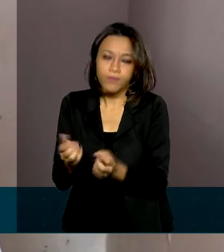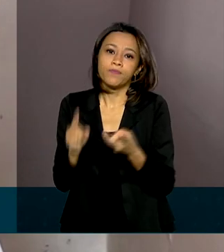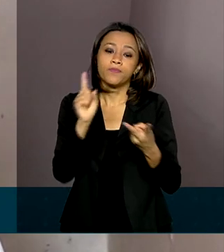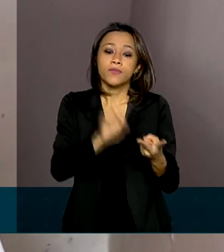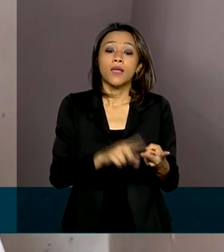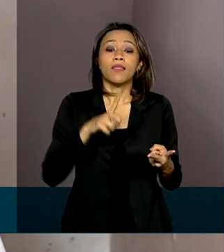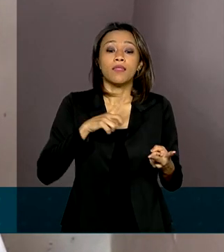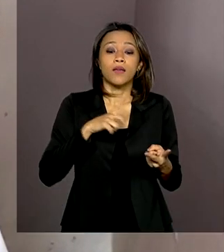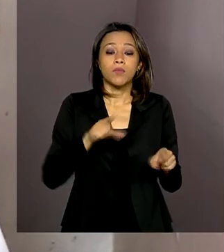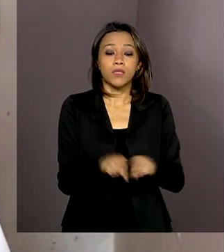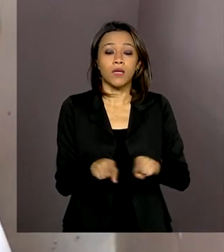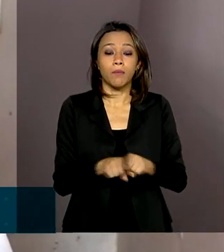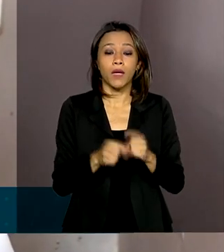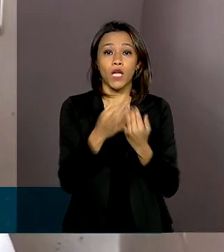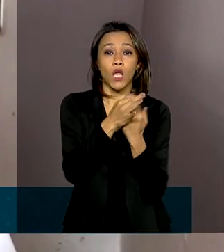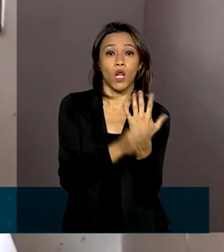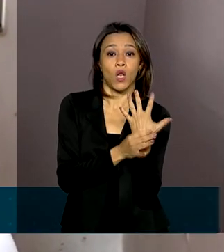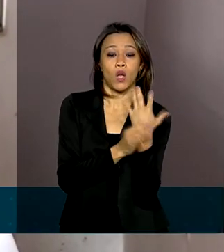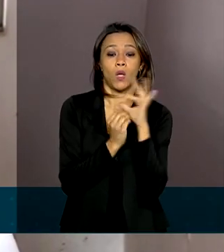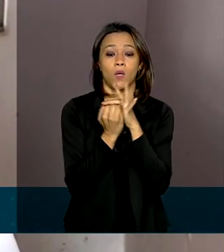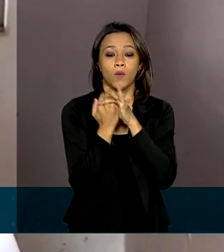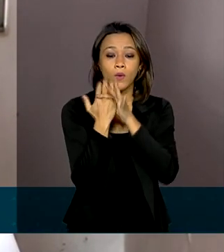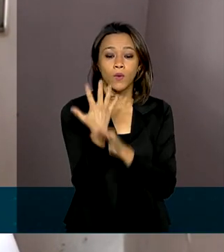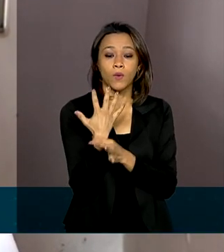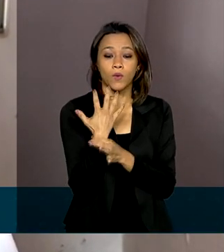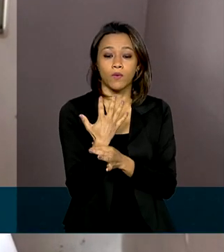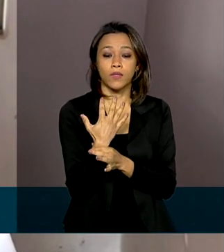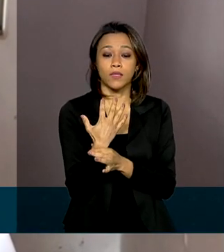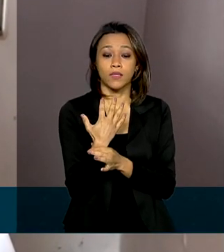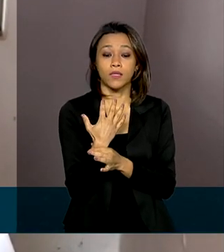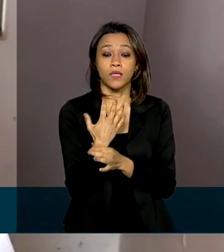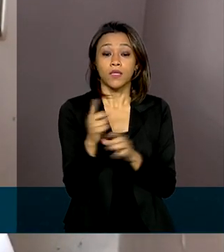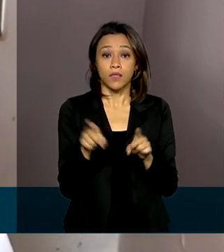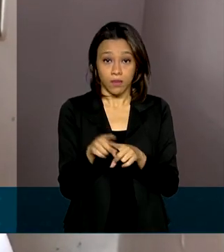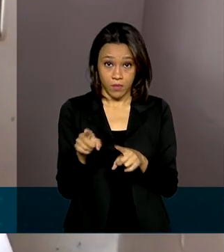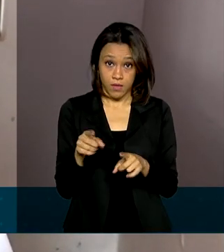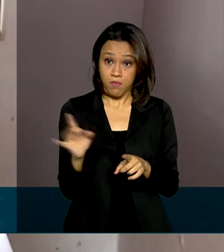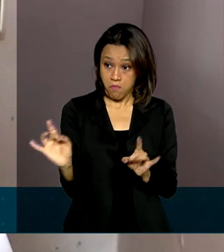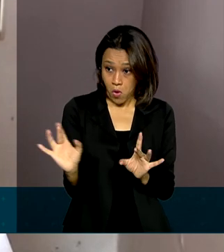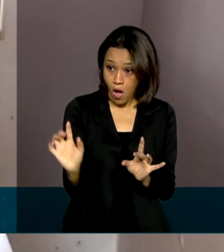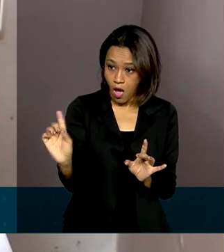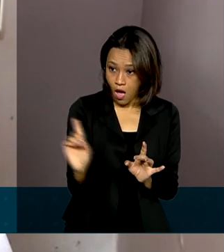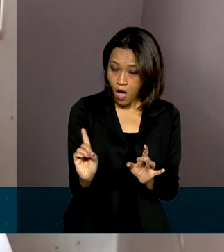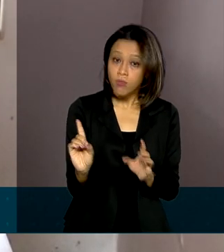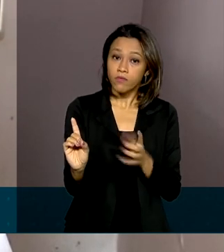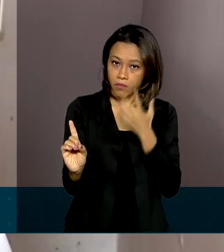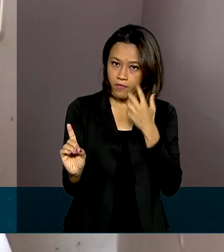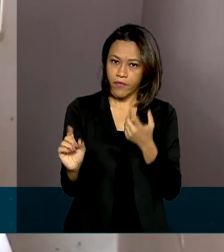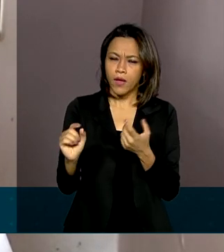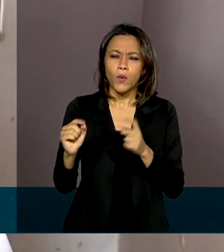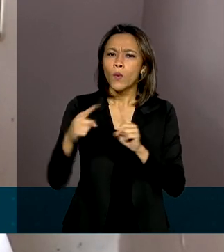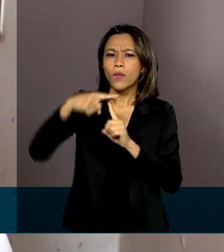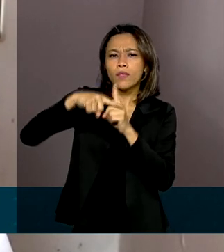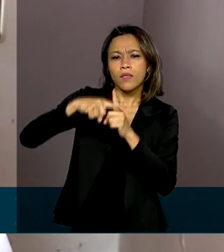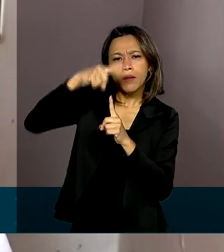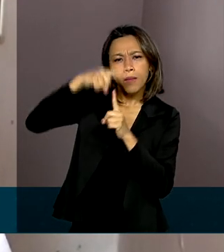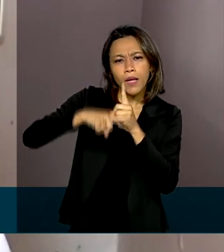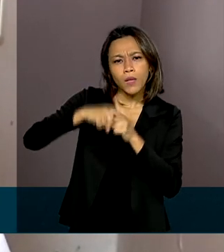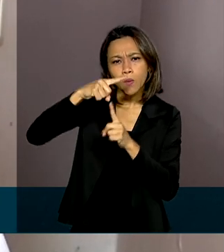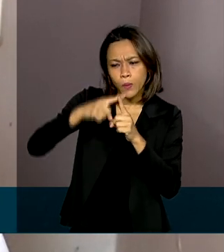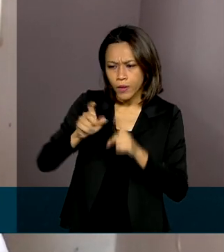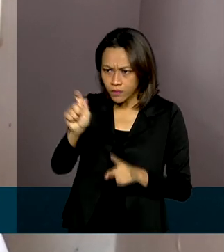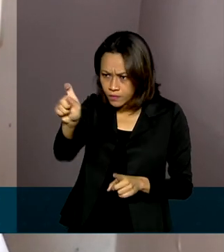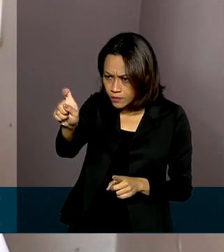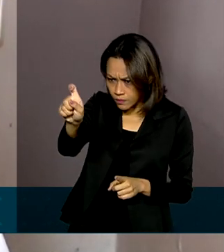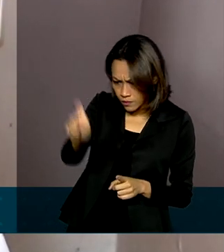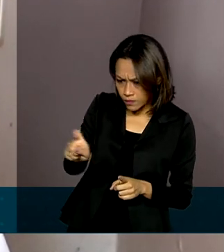temos disponível luvas e, assim que esse usuário é atendido, é medido a temperatura